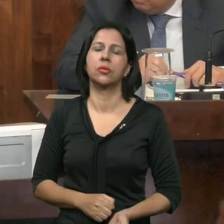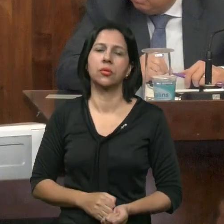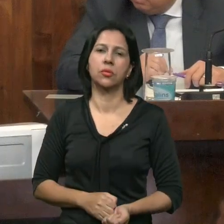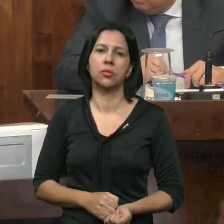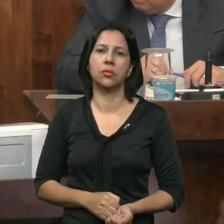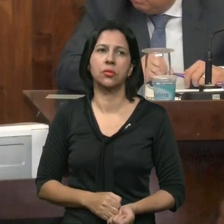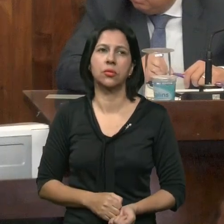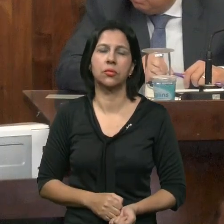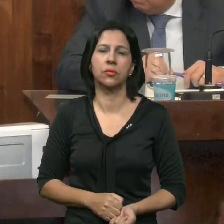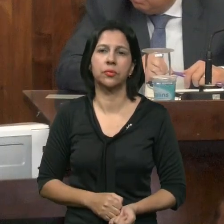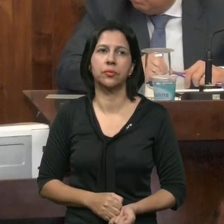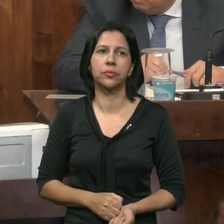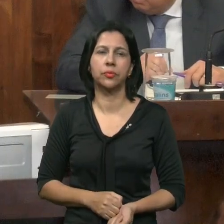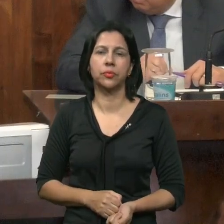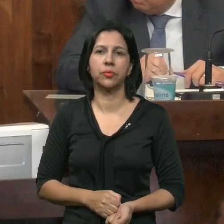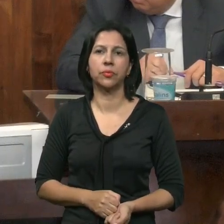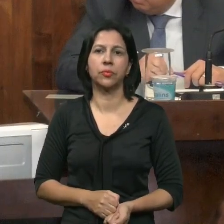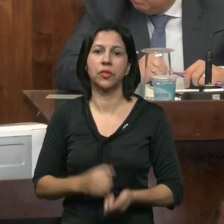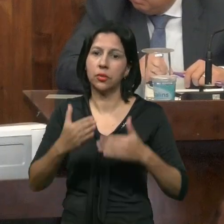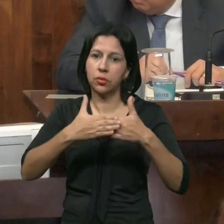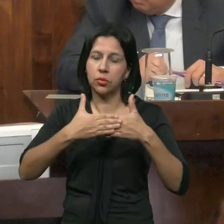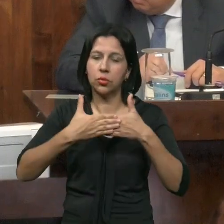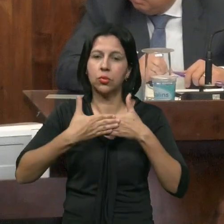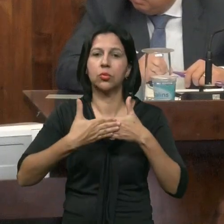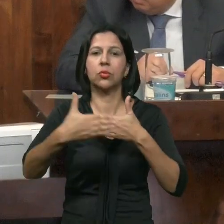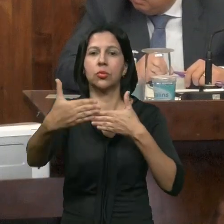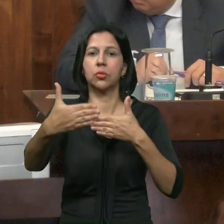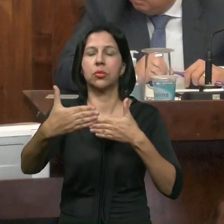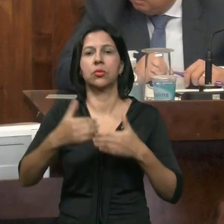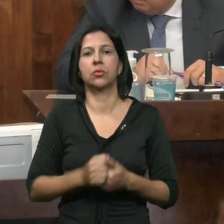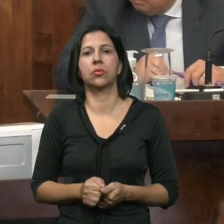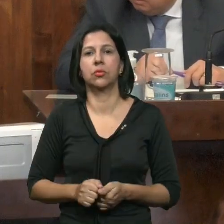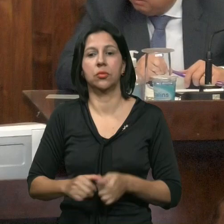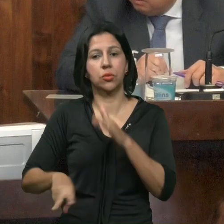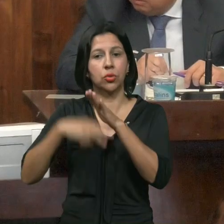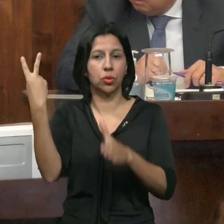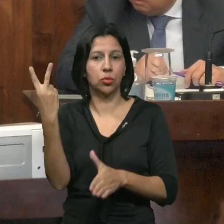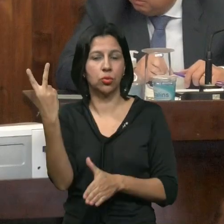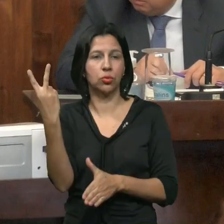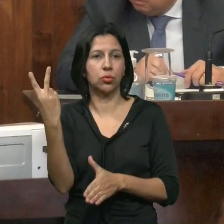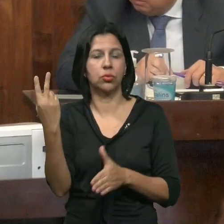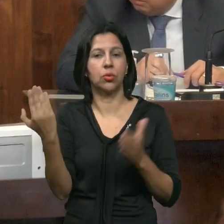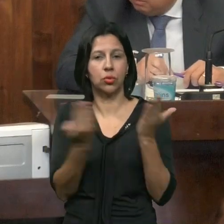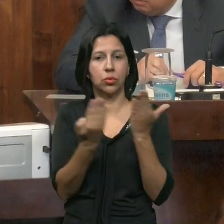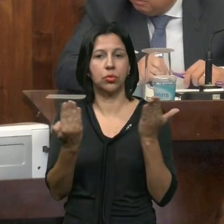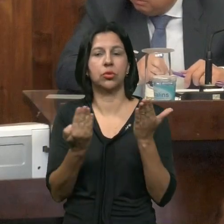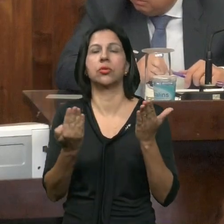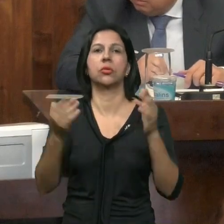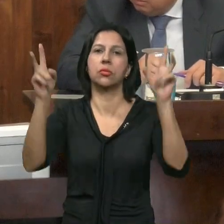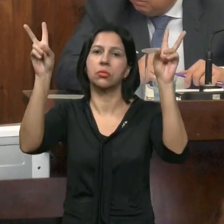Justo Dando Prosseguimento Segundo Item De Nossa Pauta